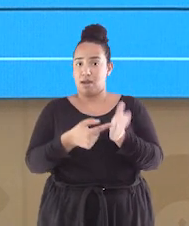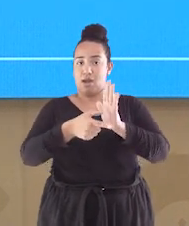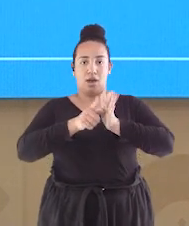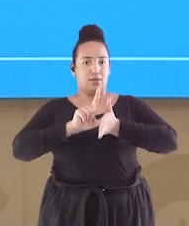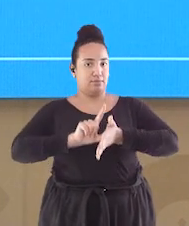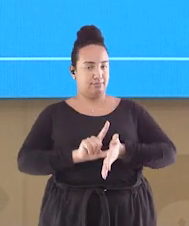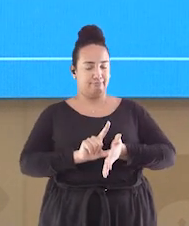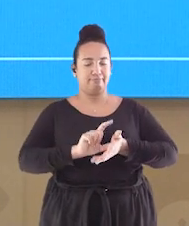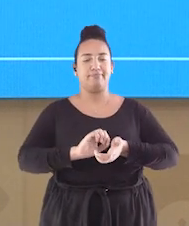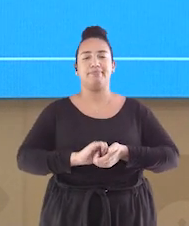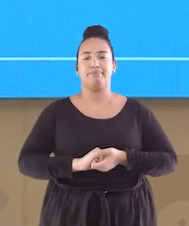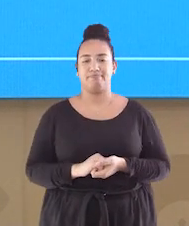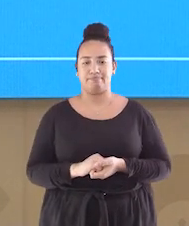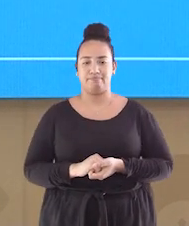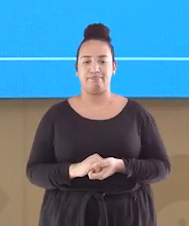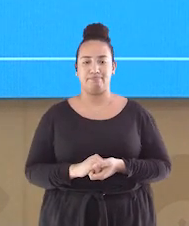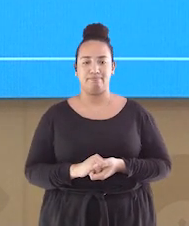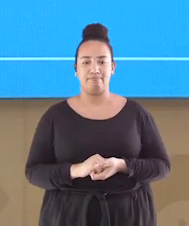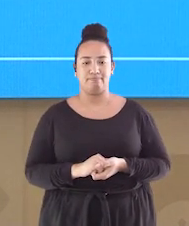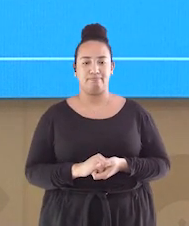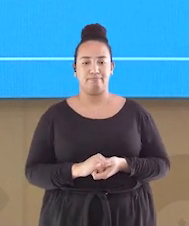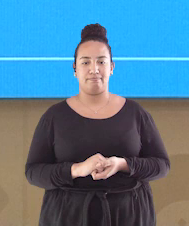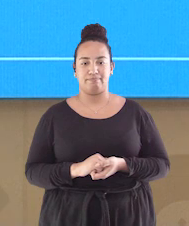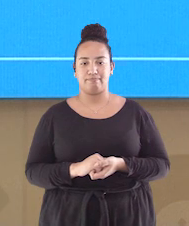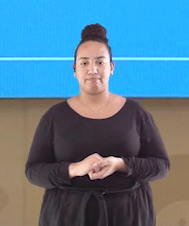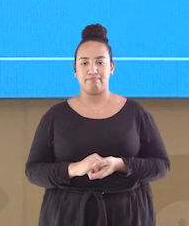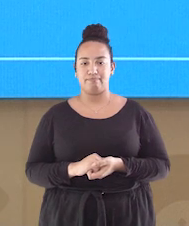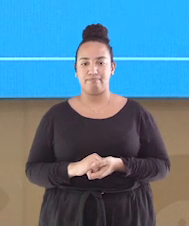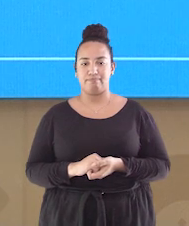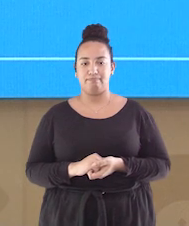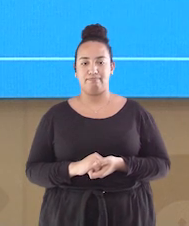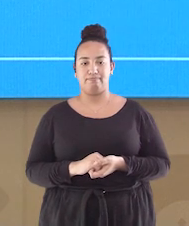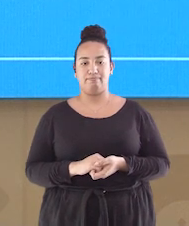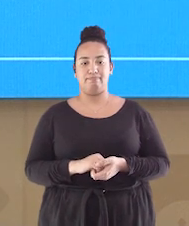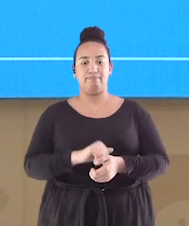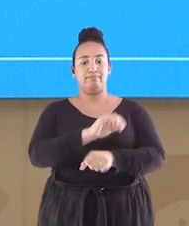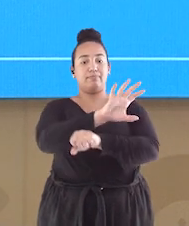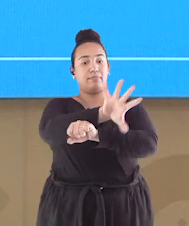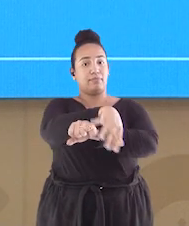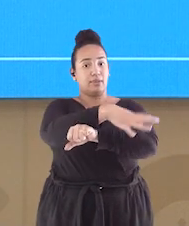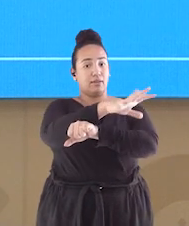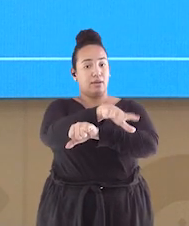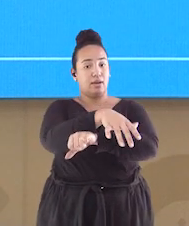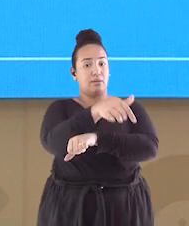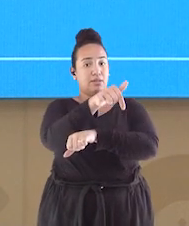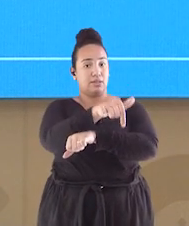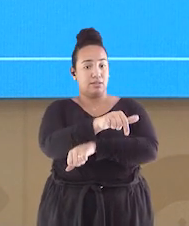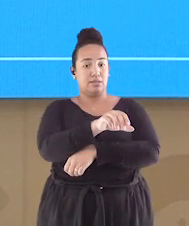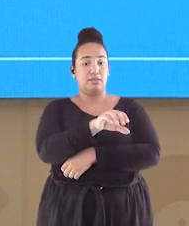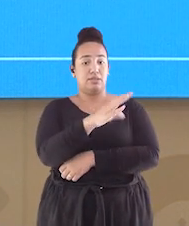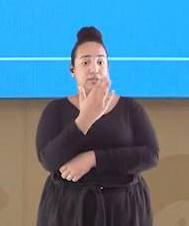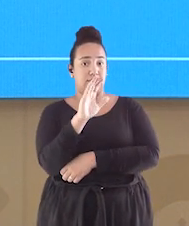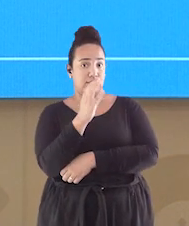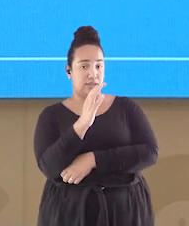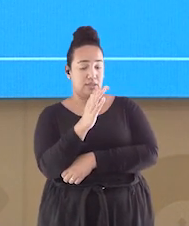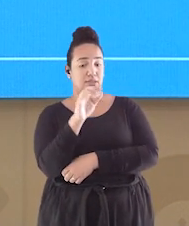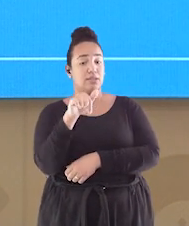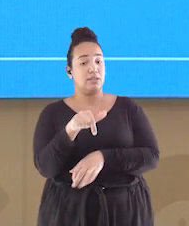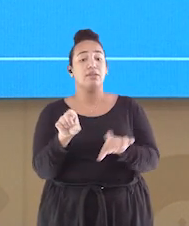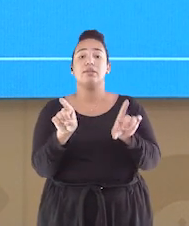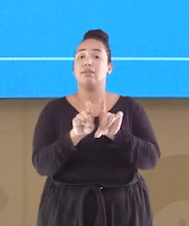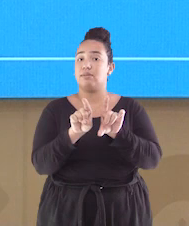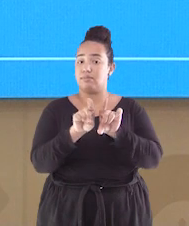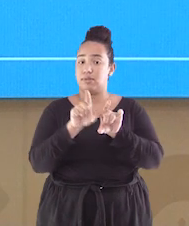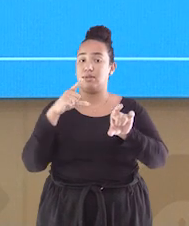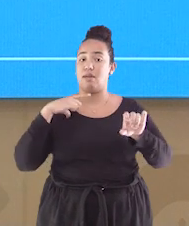visita. A Praça da Ciência, em Seada do Soar, também recebe atividades de lazer e aprendizagens